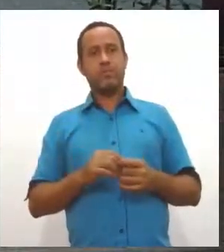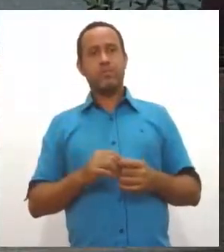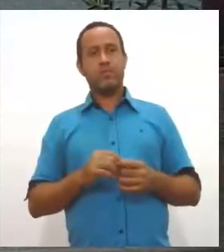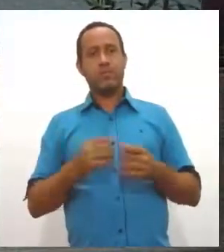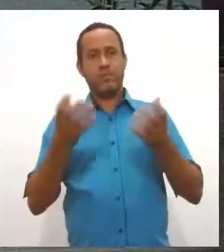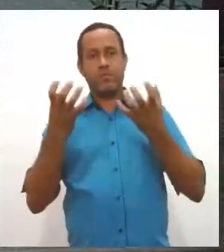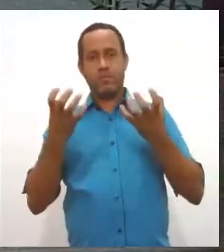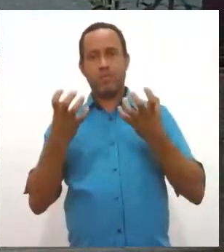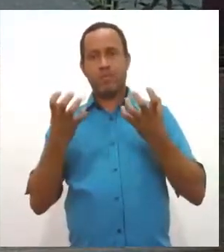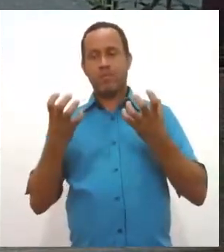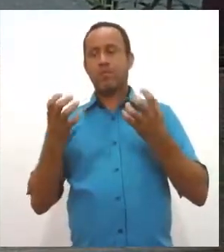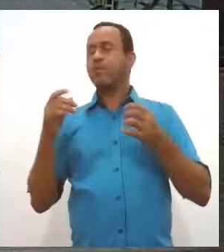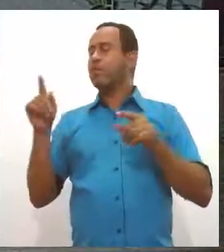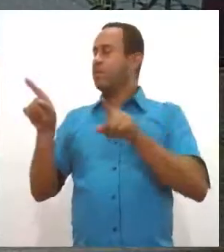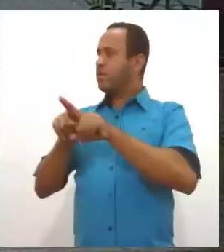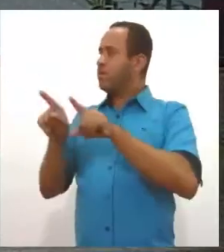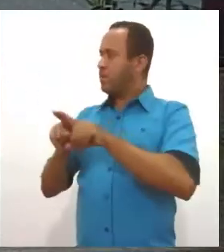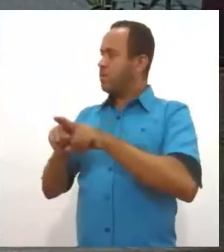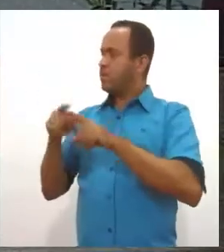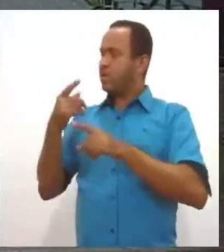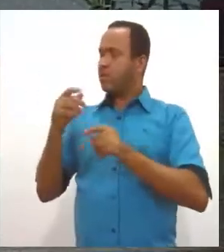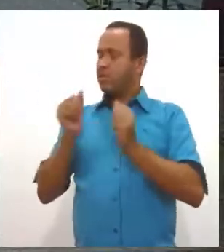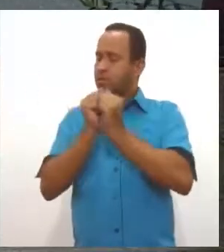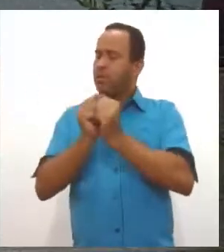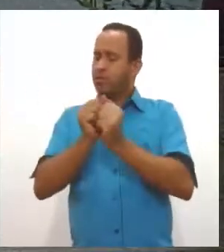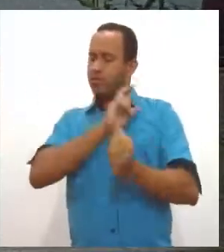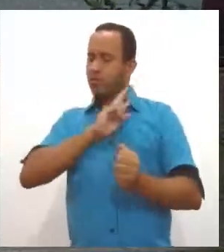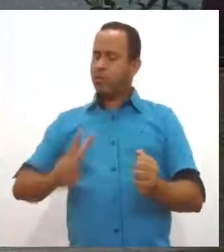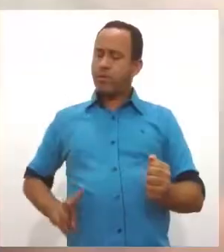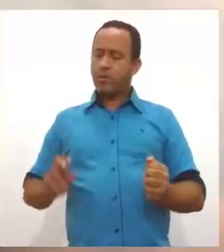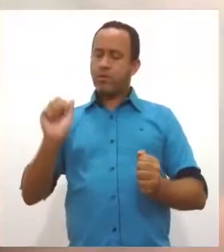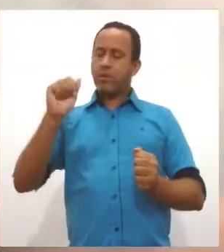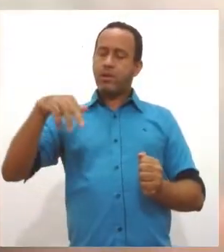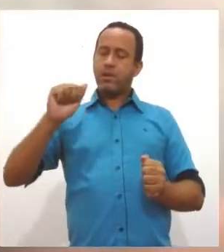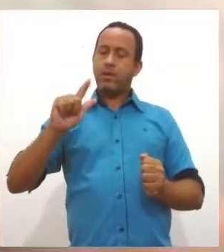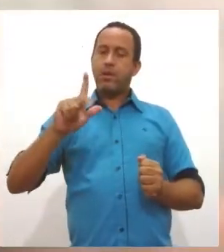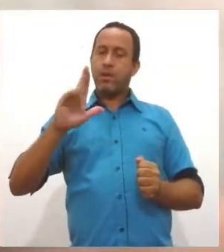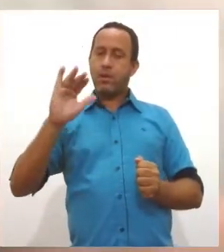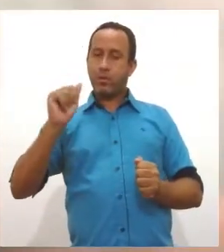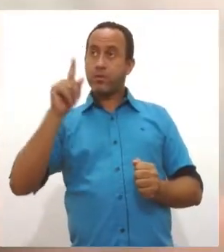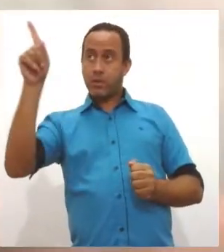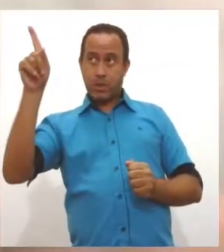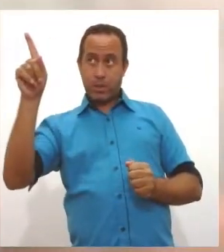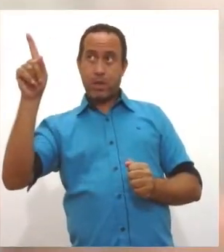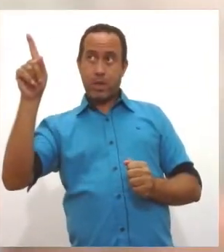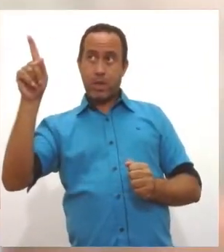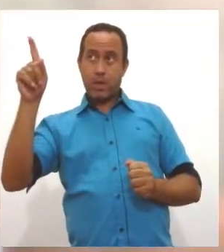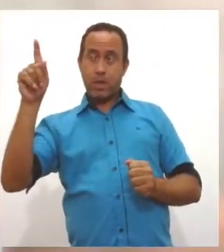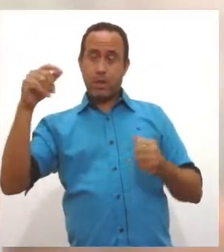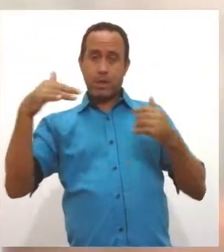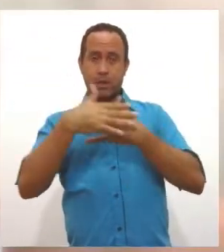me solidarizar com a vereadora Ana Lúcia, lá da cidade de Joinville, em Santa Catarina.